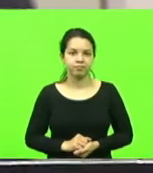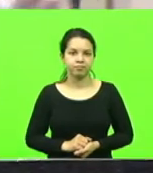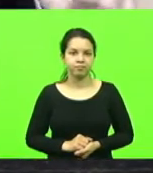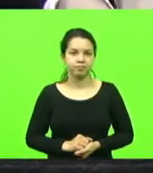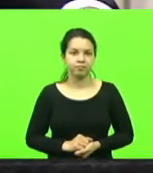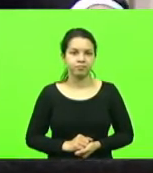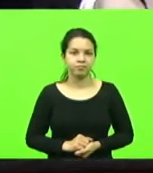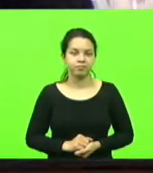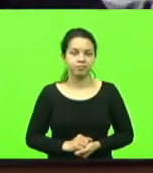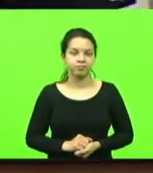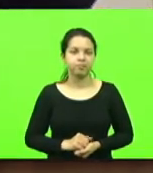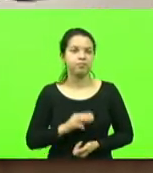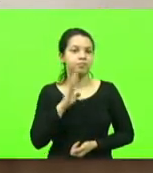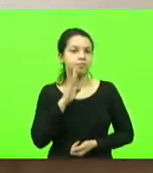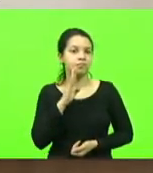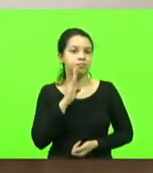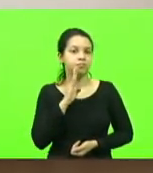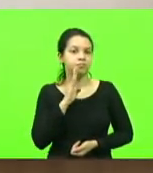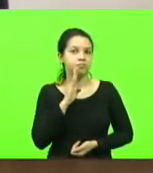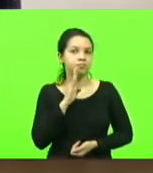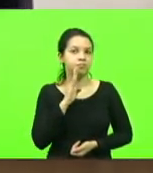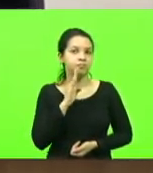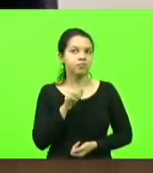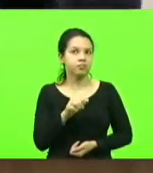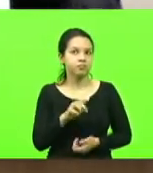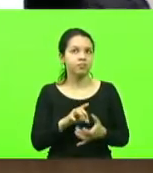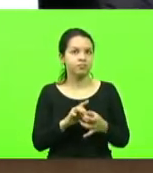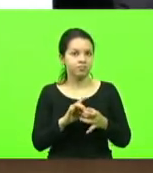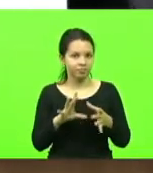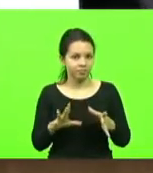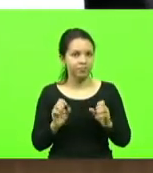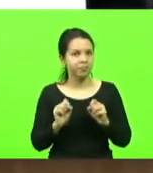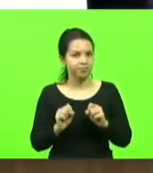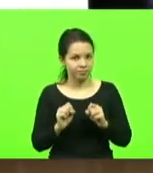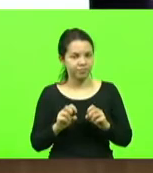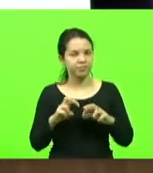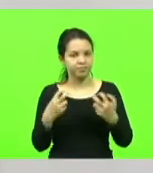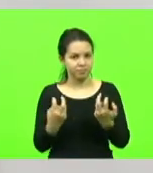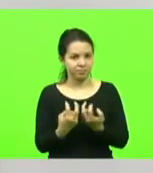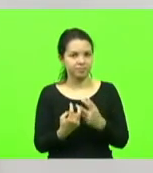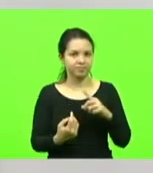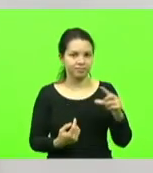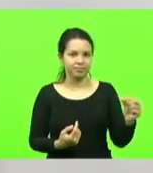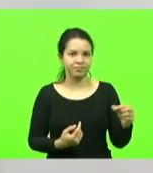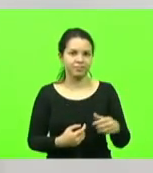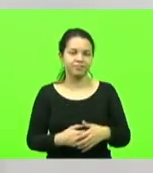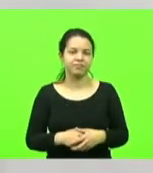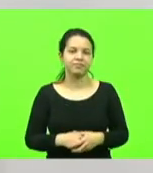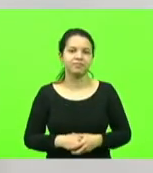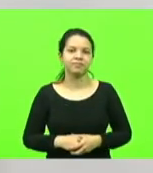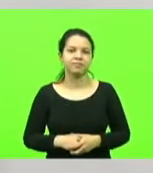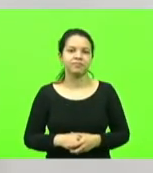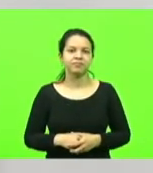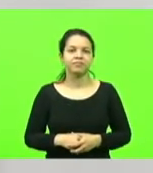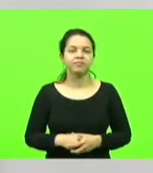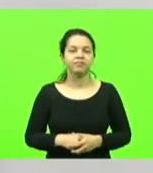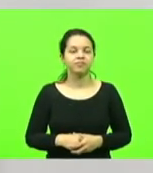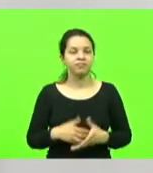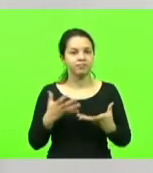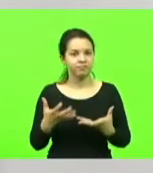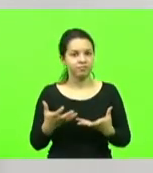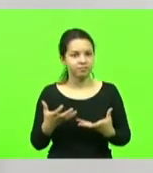Deputado Nilson Berlandes, o senhor está autorizado a deixar o plenário. Eu quero aproveitar